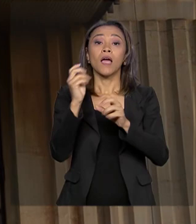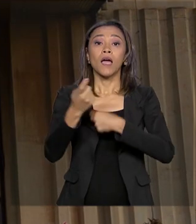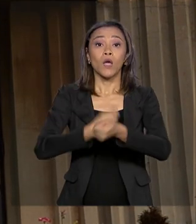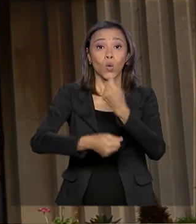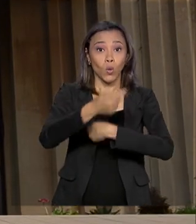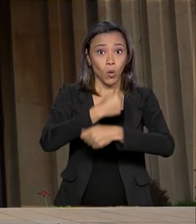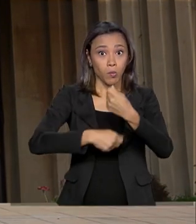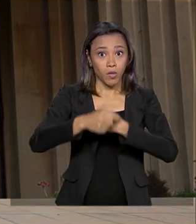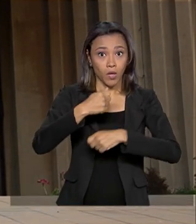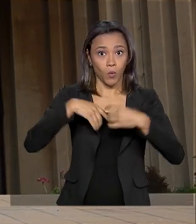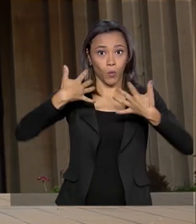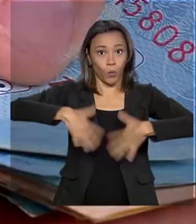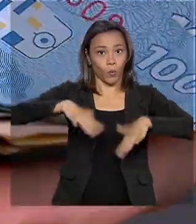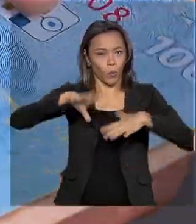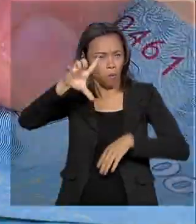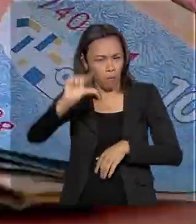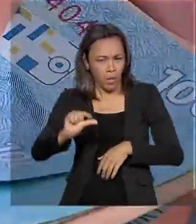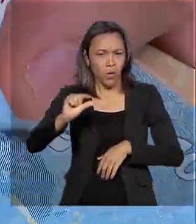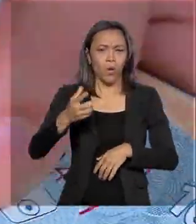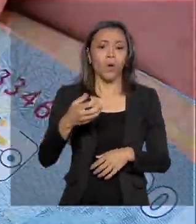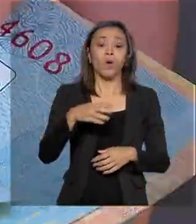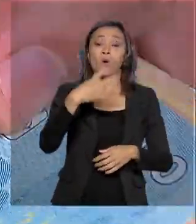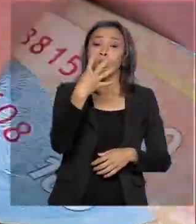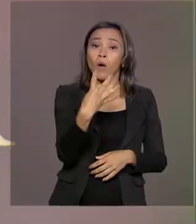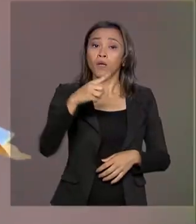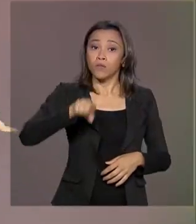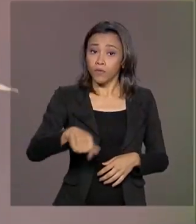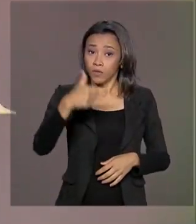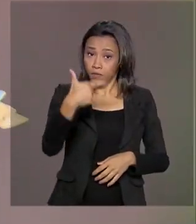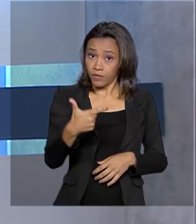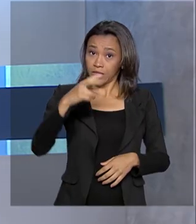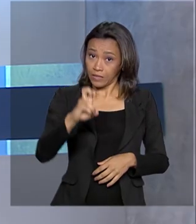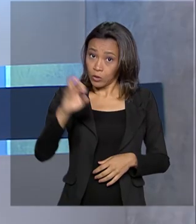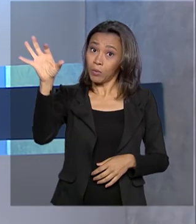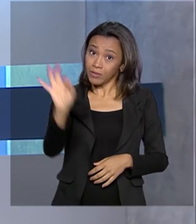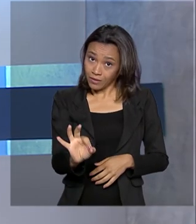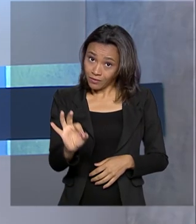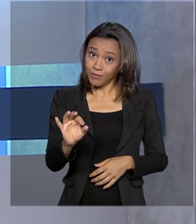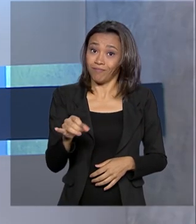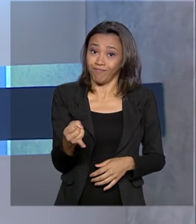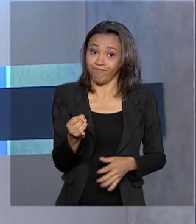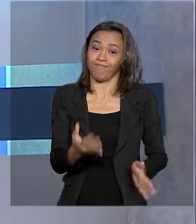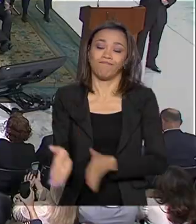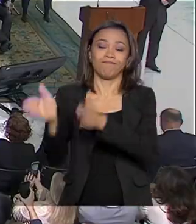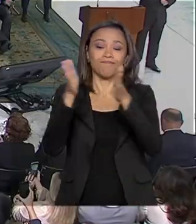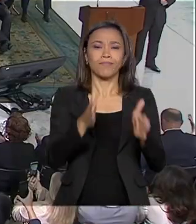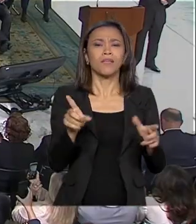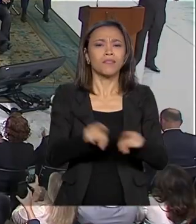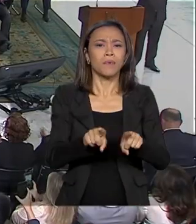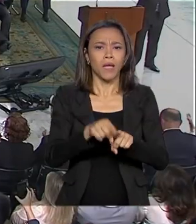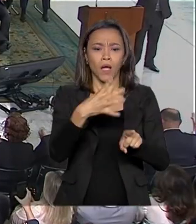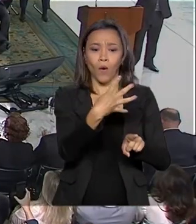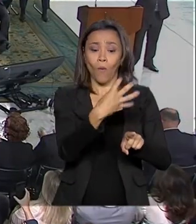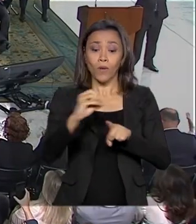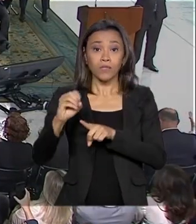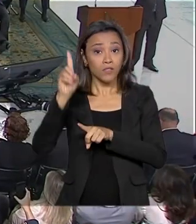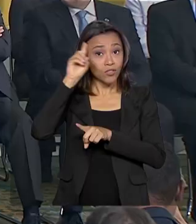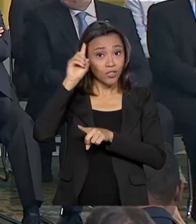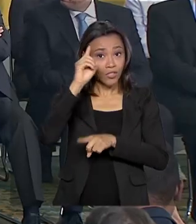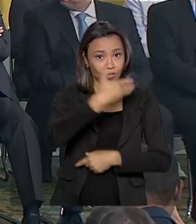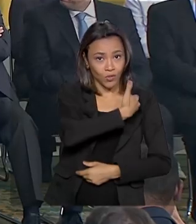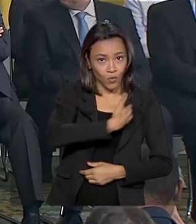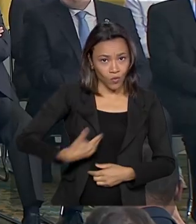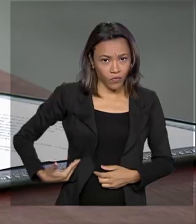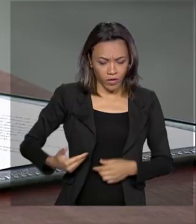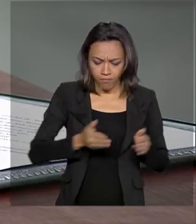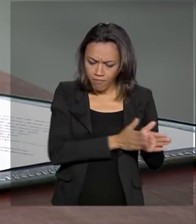patamar da história, 4,25%. E veja também, 400 dias de governo.